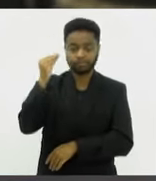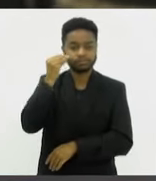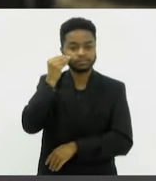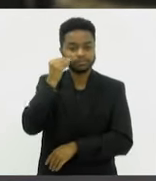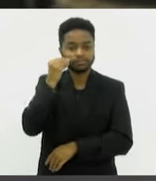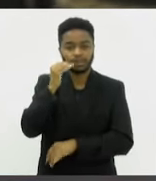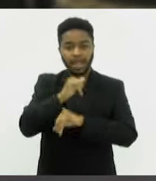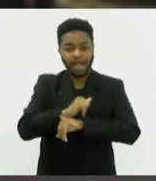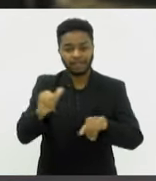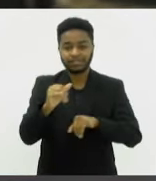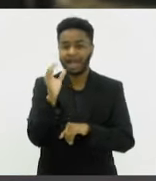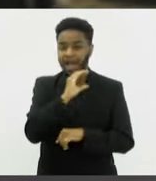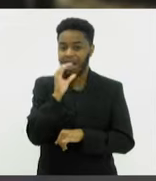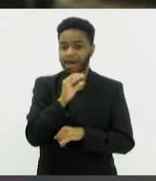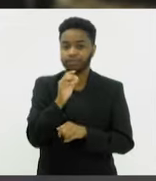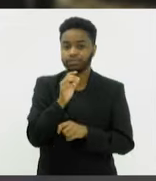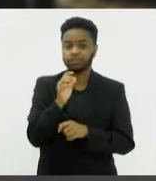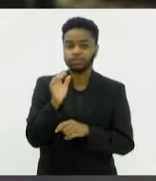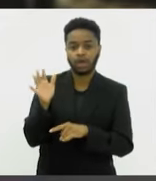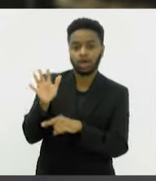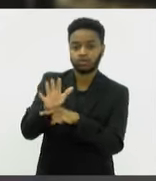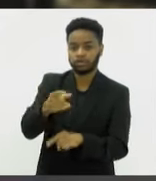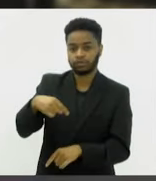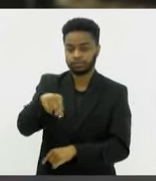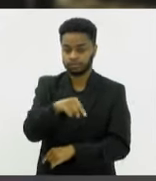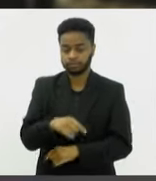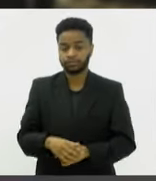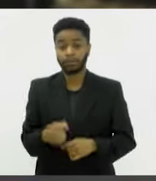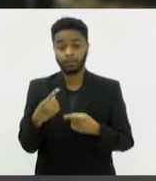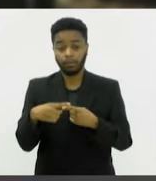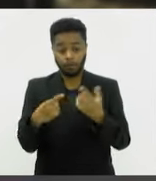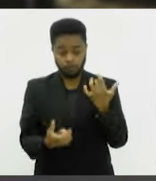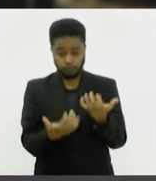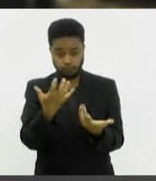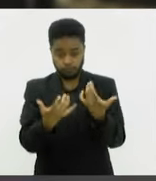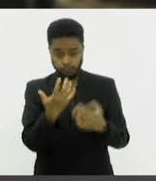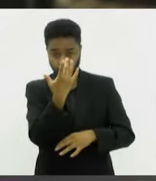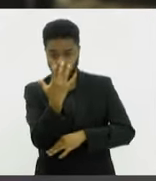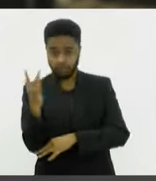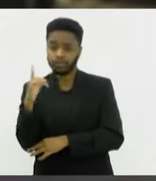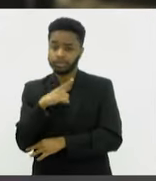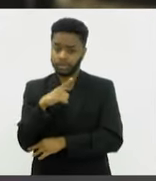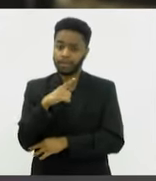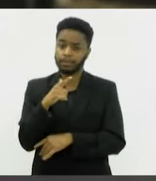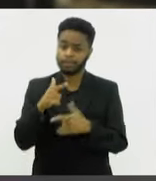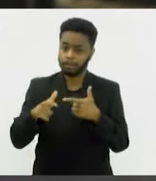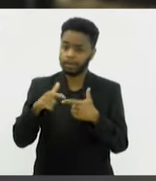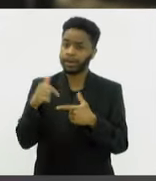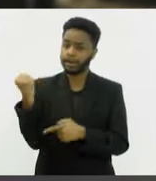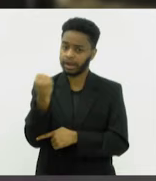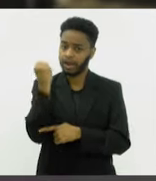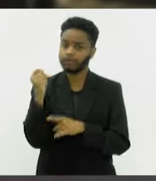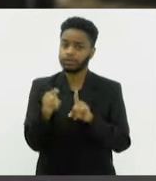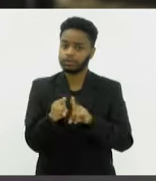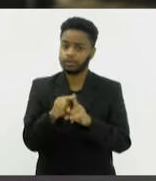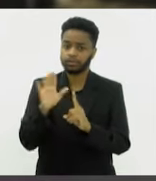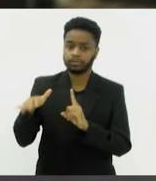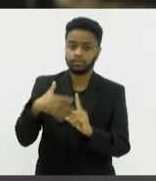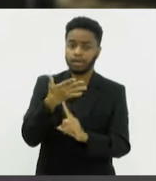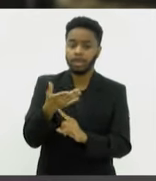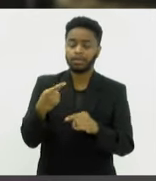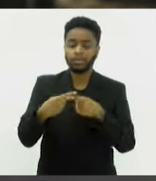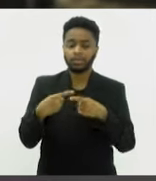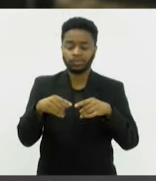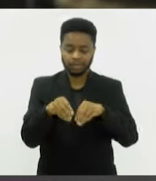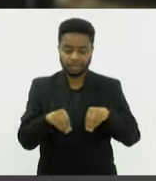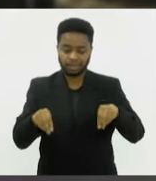possa o quanto antes atender a sua ocorrência. Os incêndios florestais causam sérios problemas também para o meio ambiente. O solo fica mais